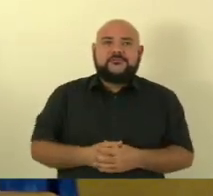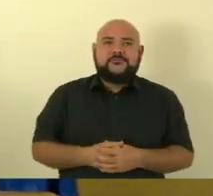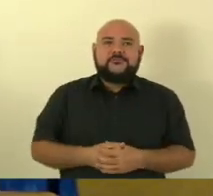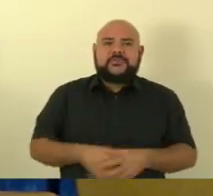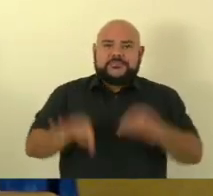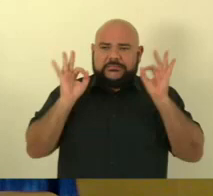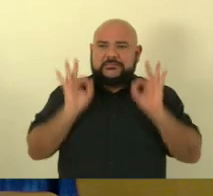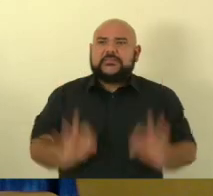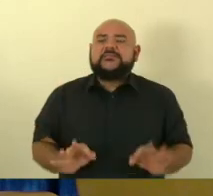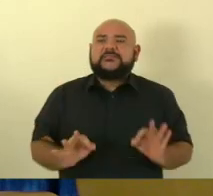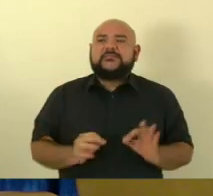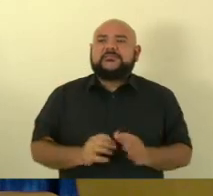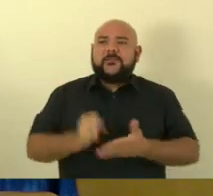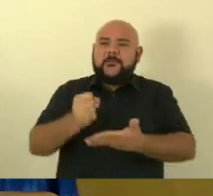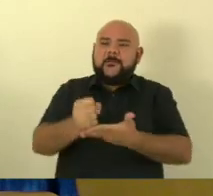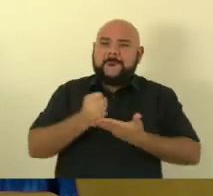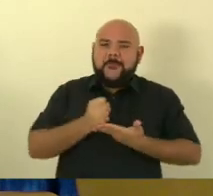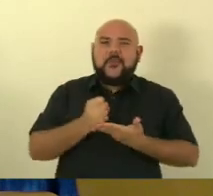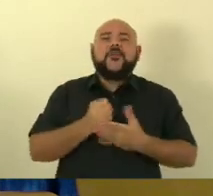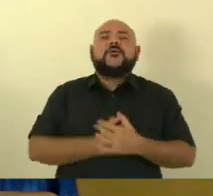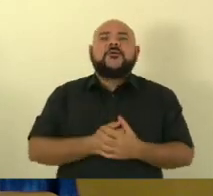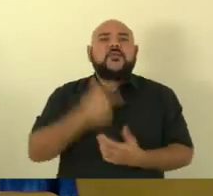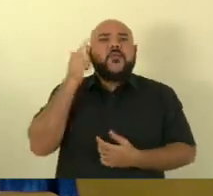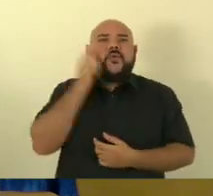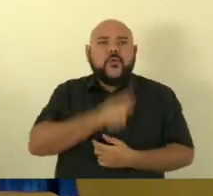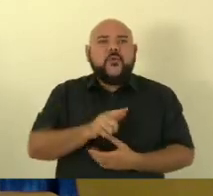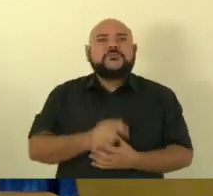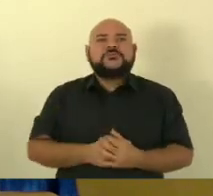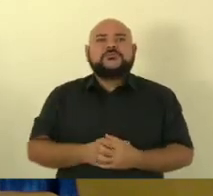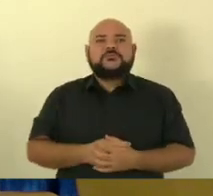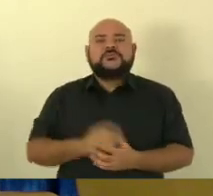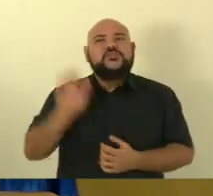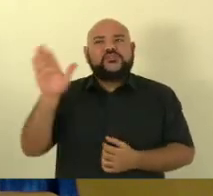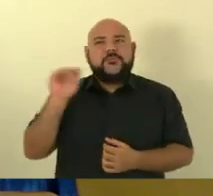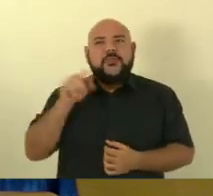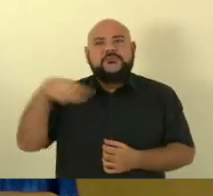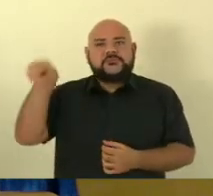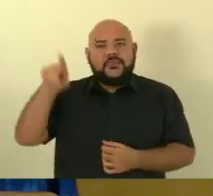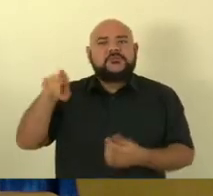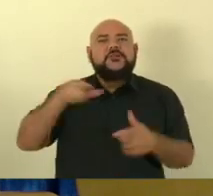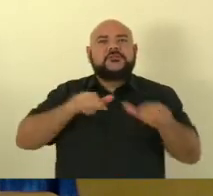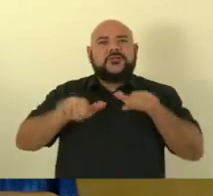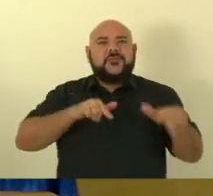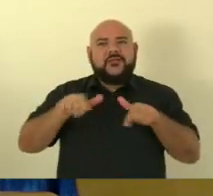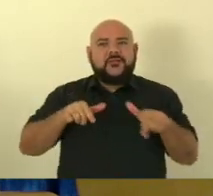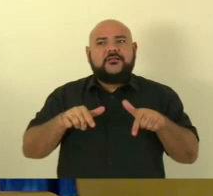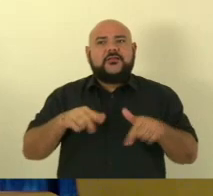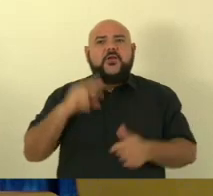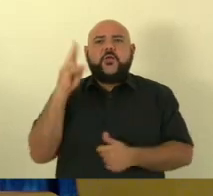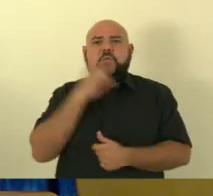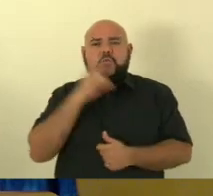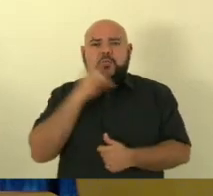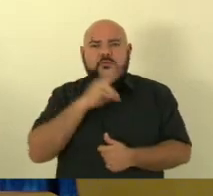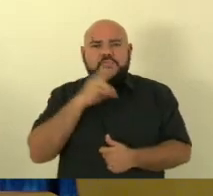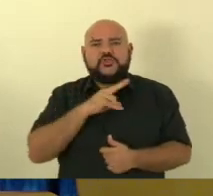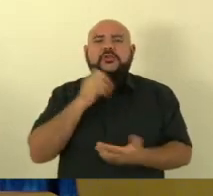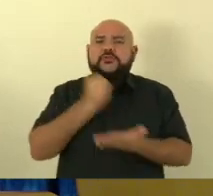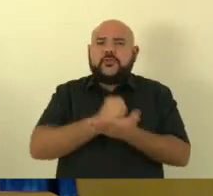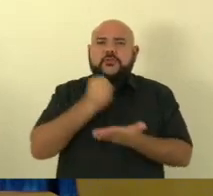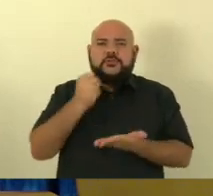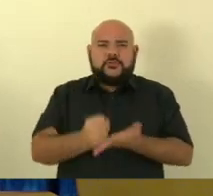apoio dos novos deputados aqui isso vai ser transformado em realidade e existe a necessidade urgente da contratação